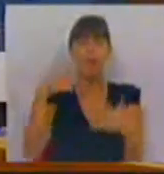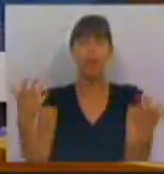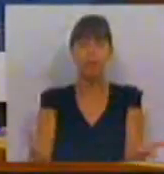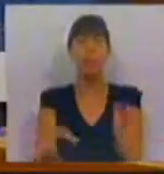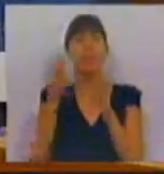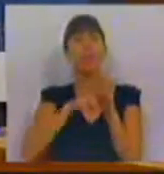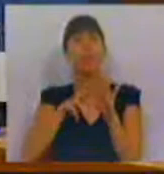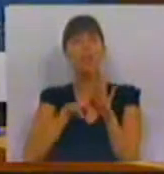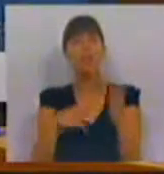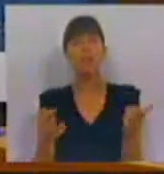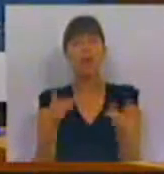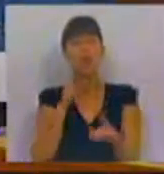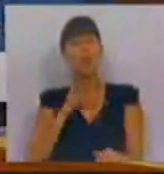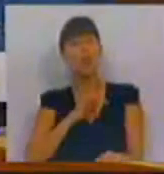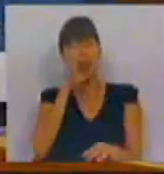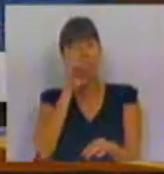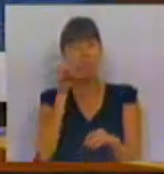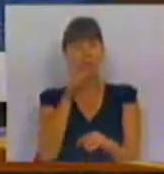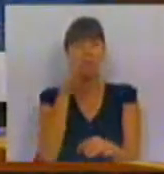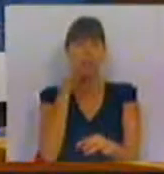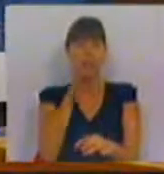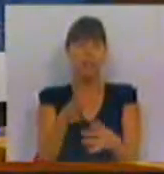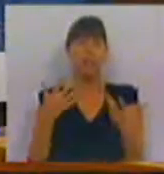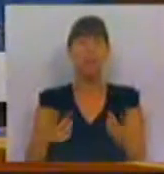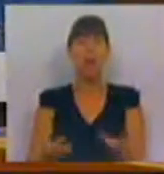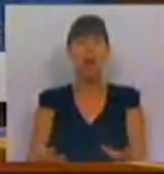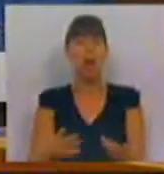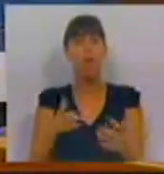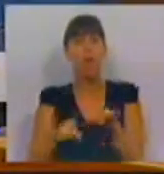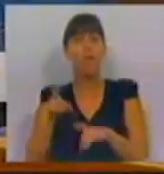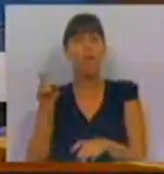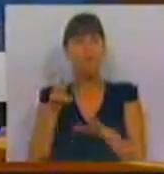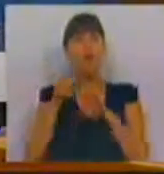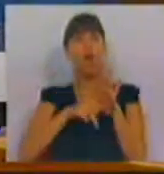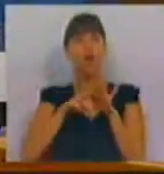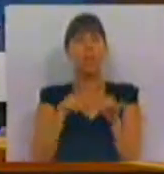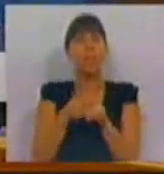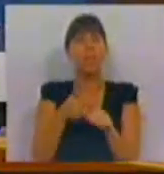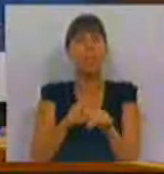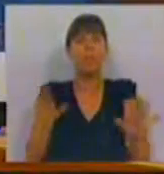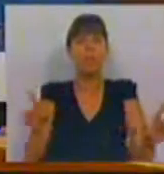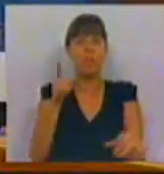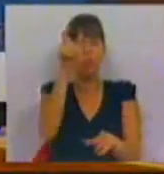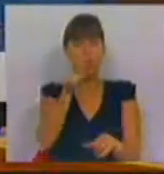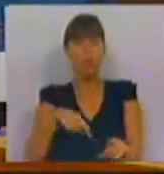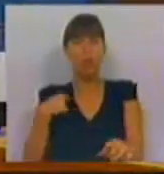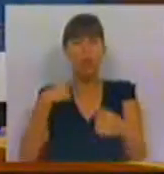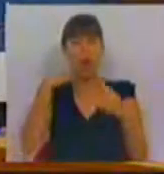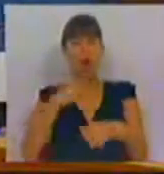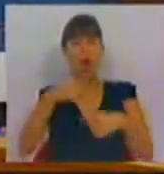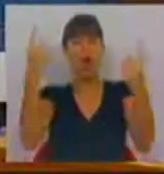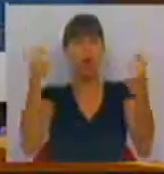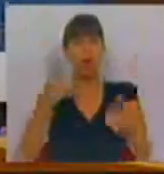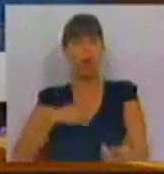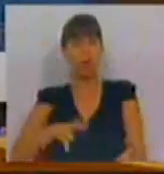O relatório que a Sra. Ministra se refere agora em fuga é o relatório de perseguição. Foi a Exª que o anunciou,